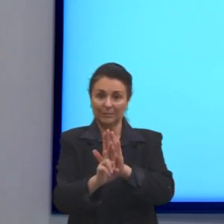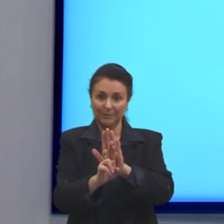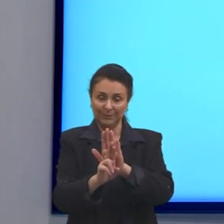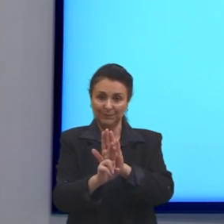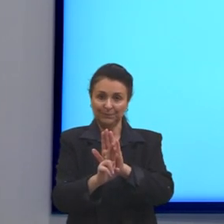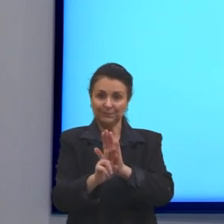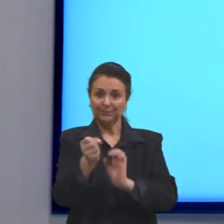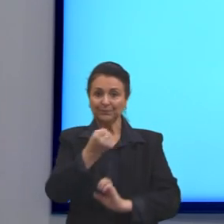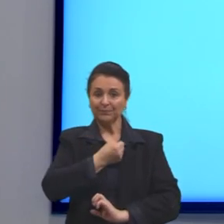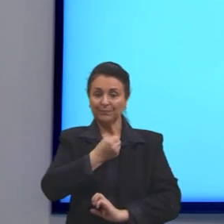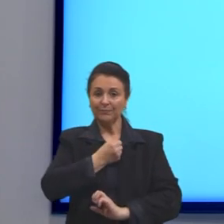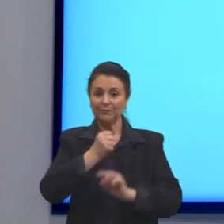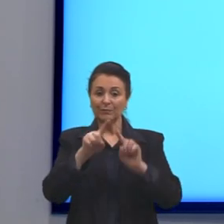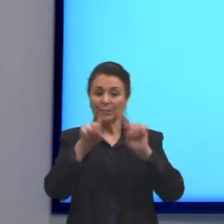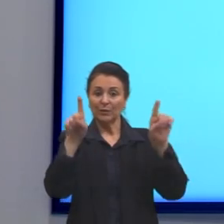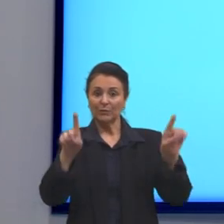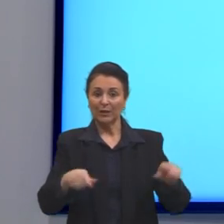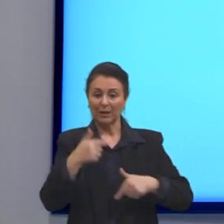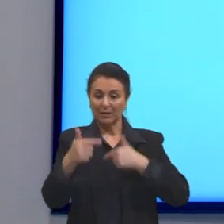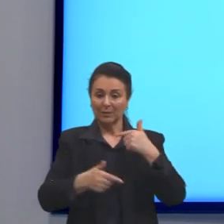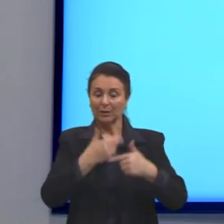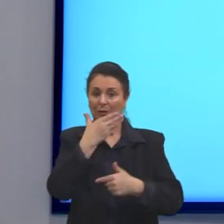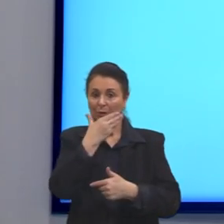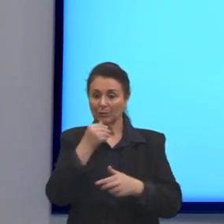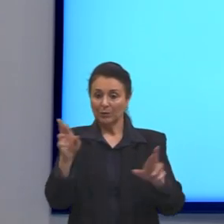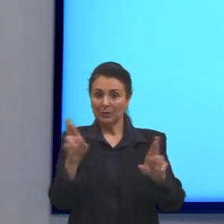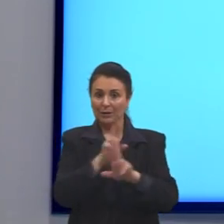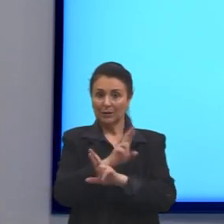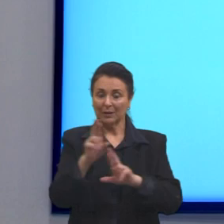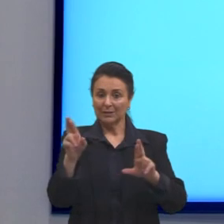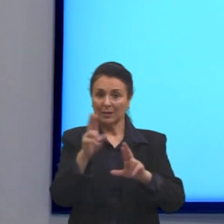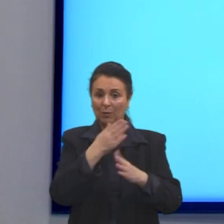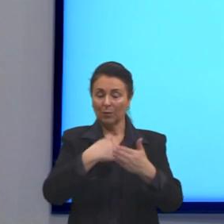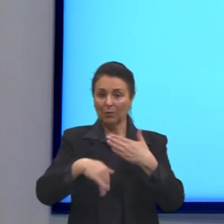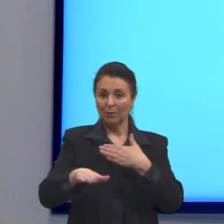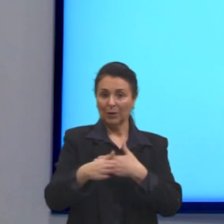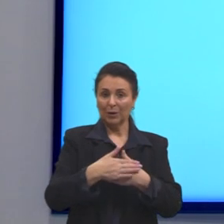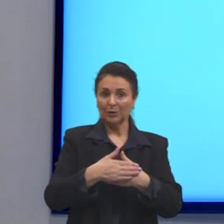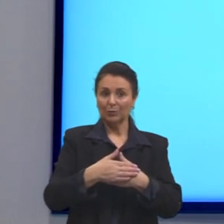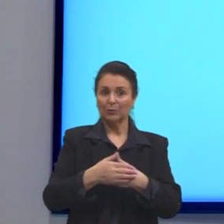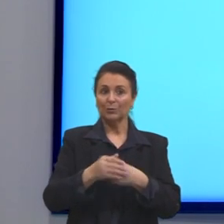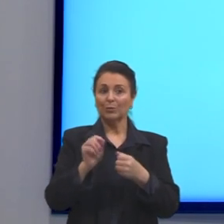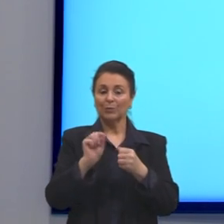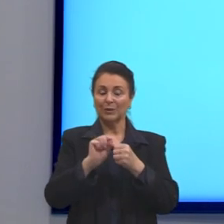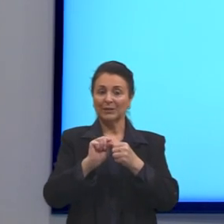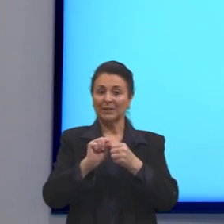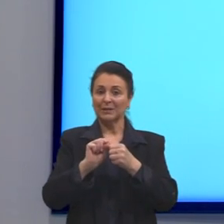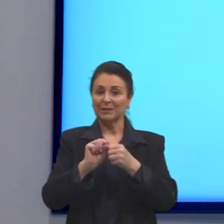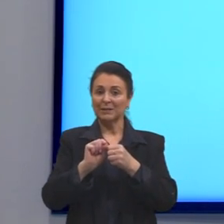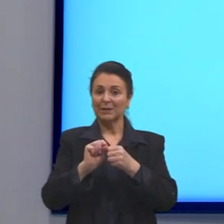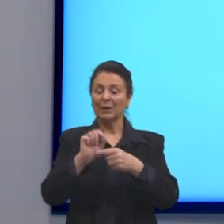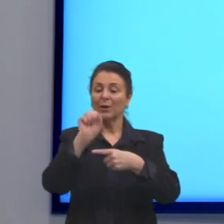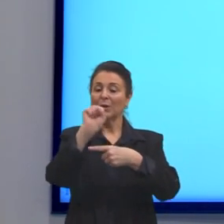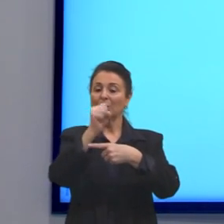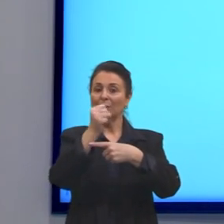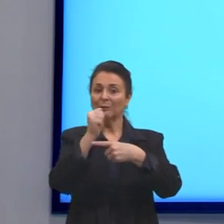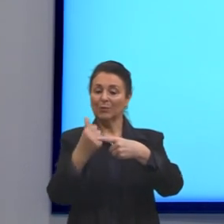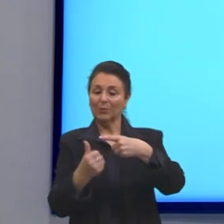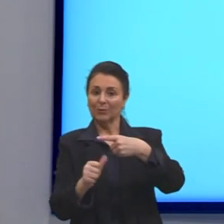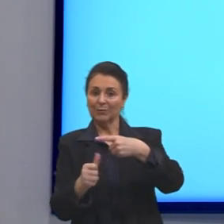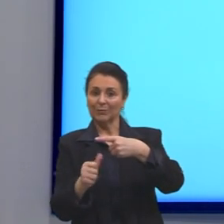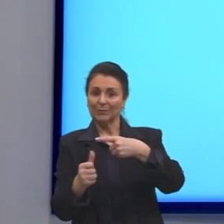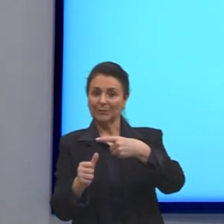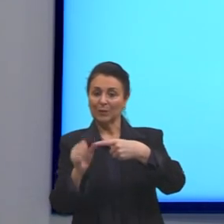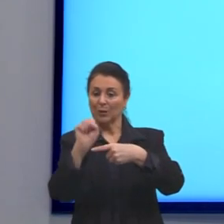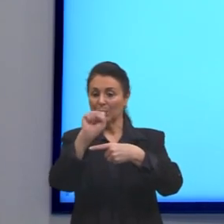o número de funcionários homens em relação ao total pode ser escrita como 8 onzeavos. 8